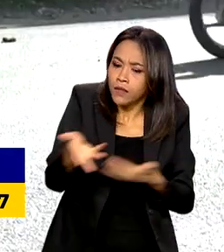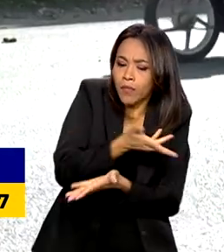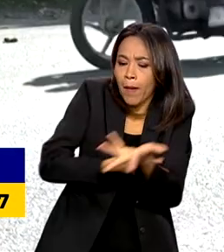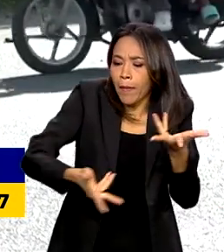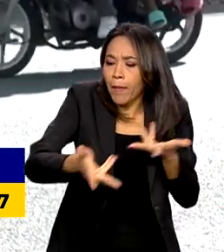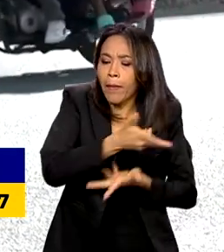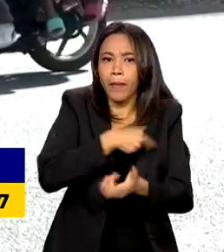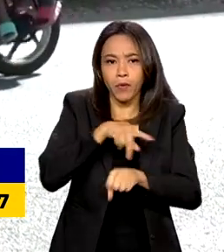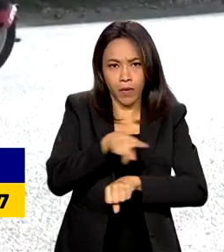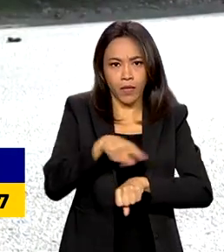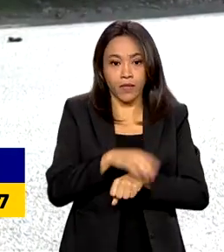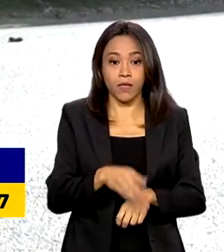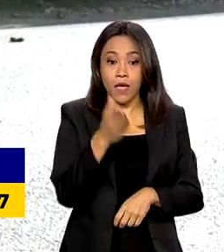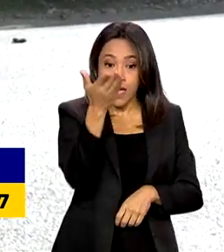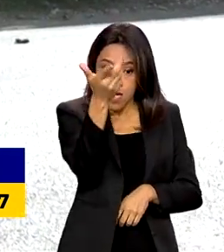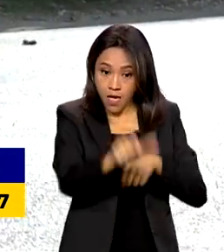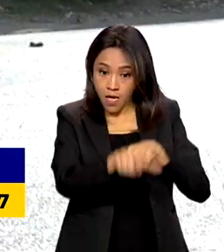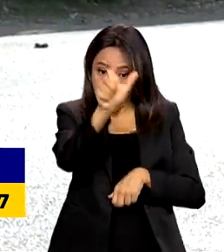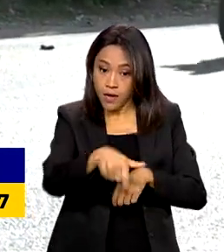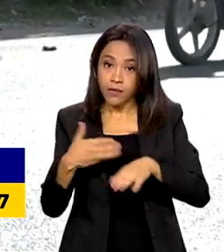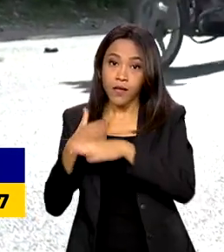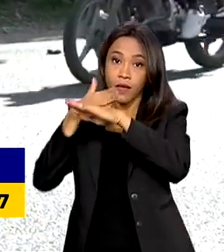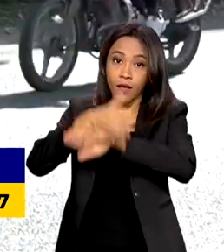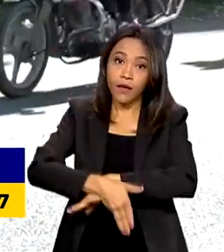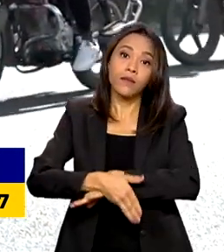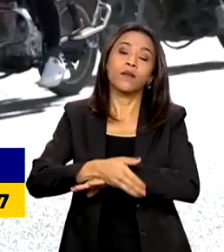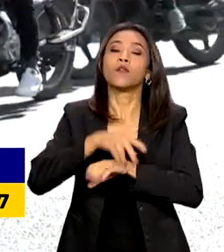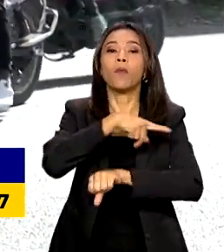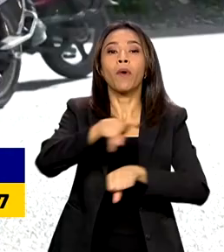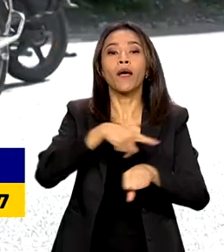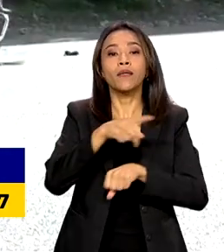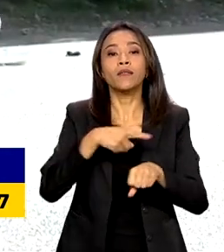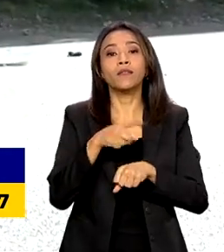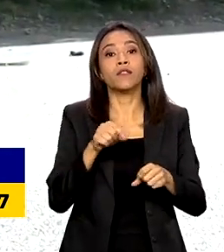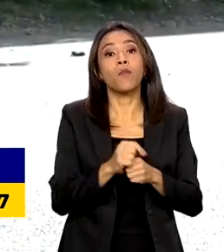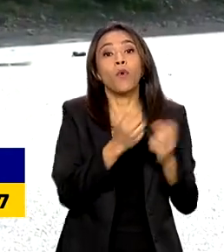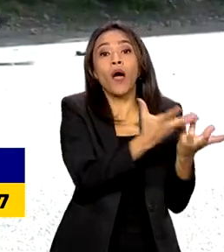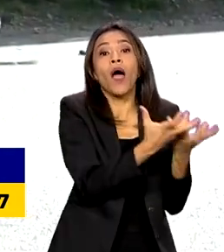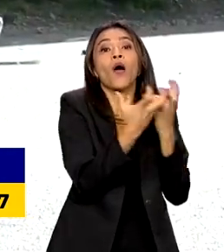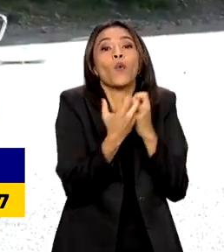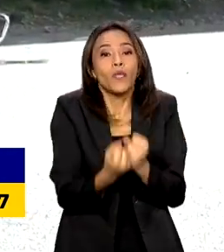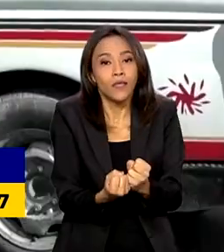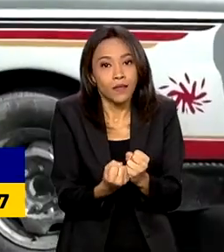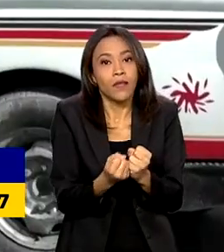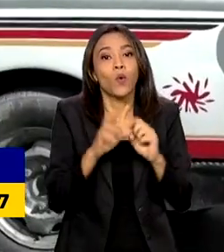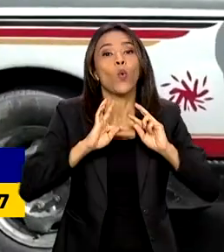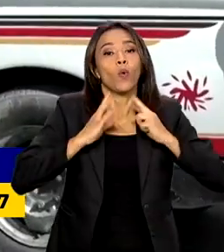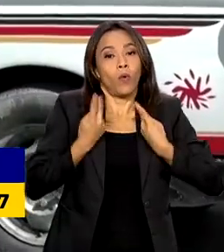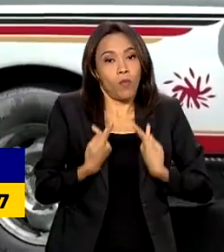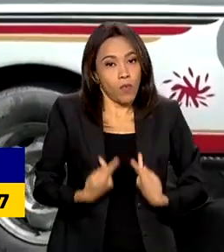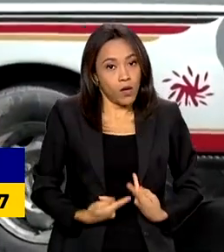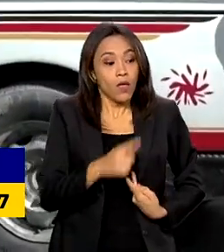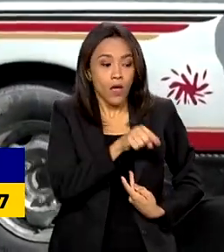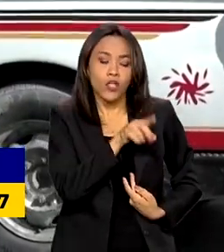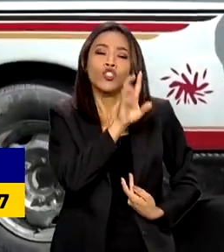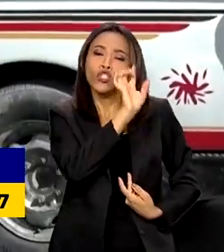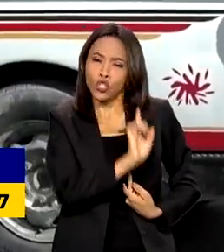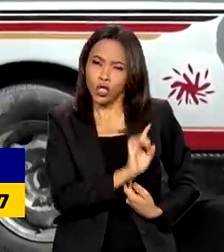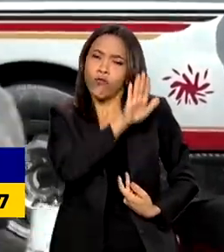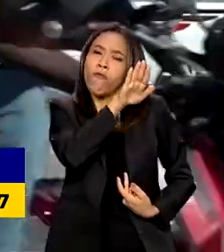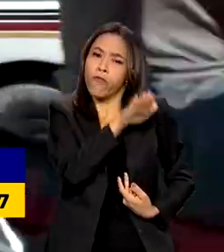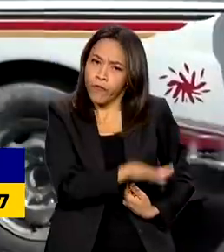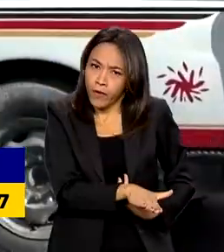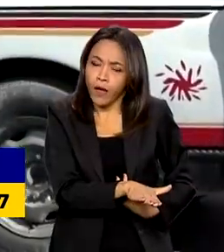Os haitianos entram no Brasil com autorização de residência por acolhida humanitária, o que dá a eles o direito de permanecer